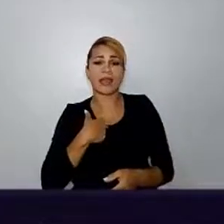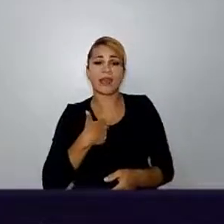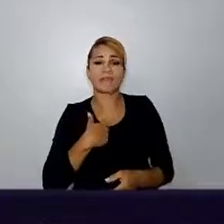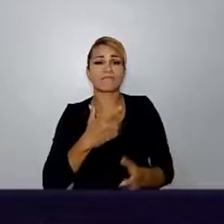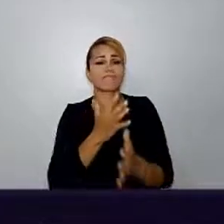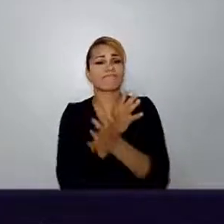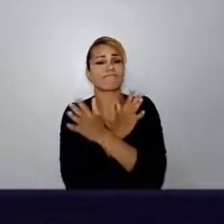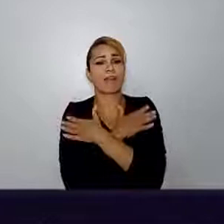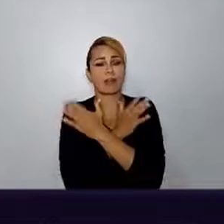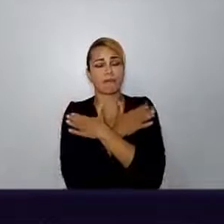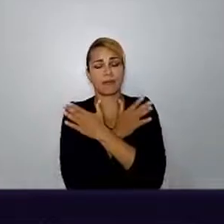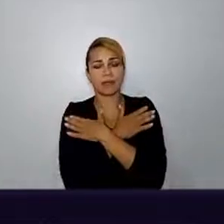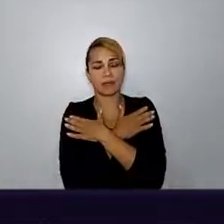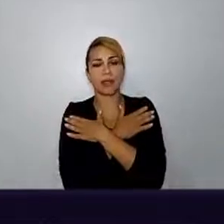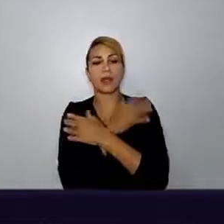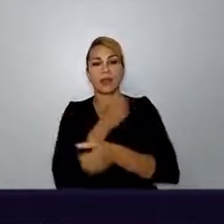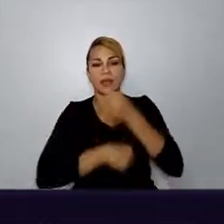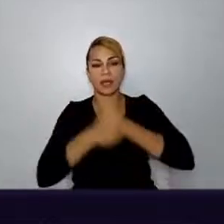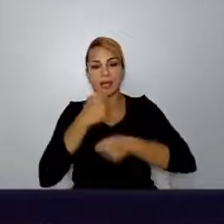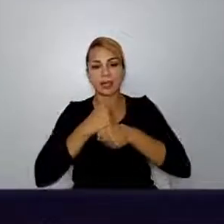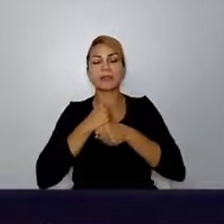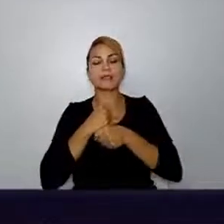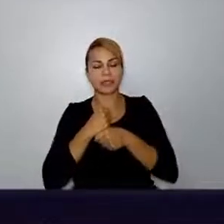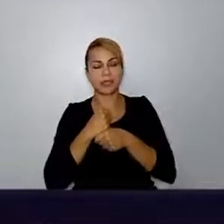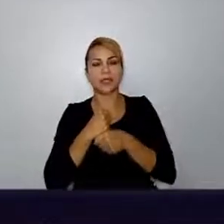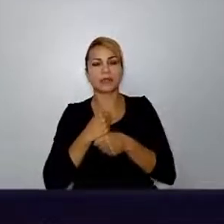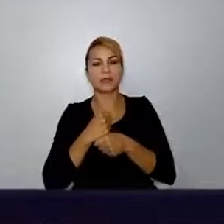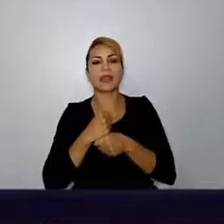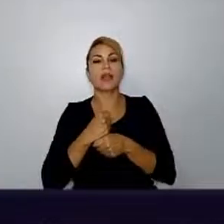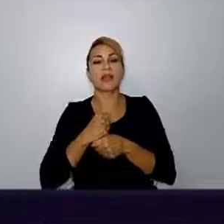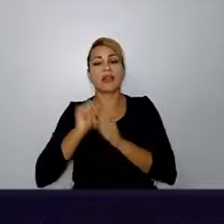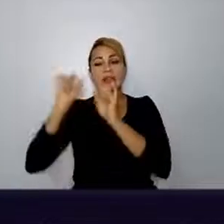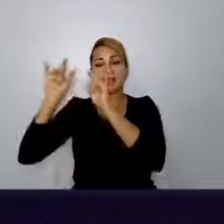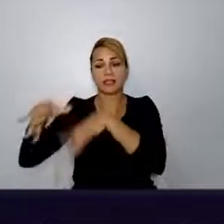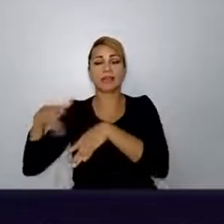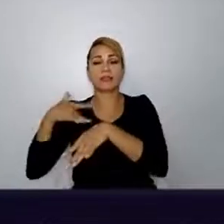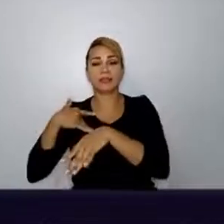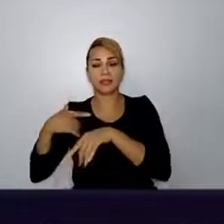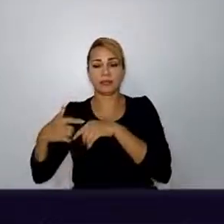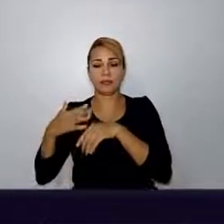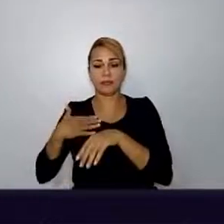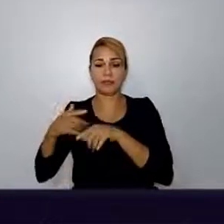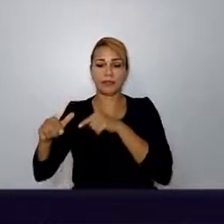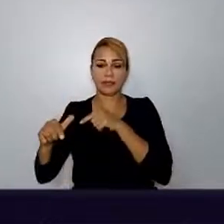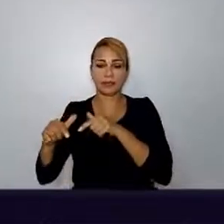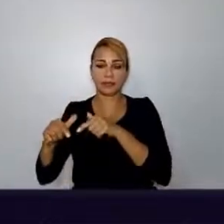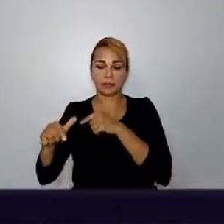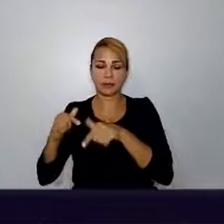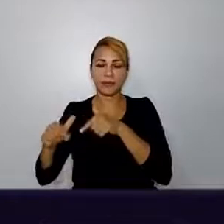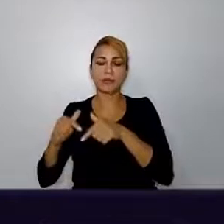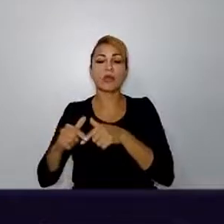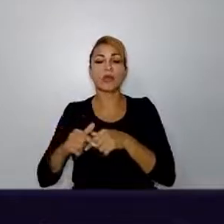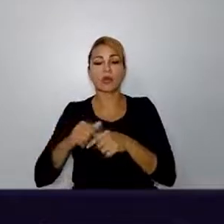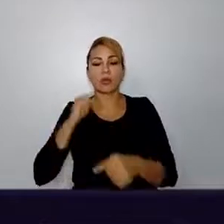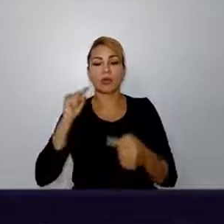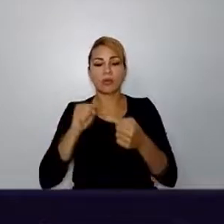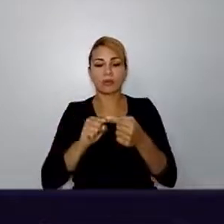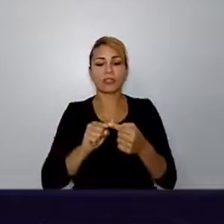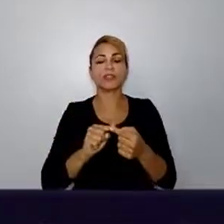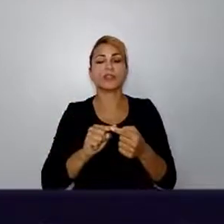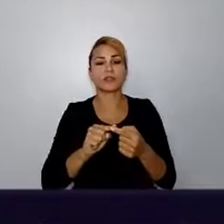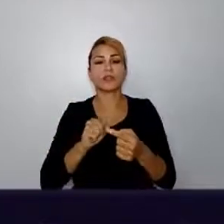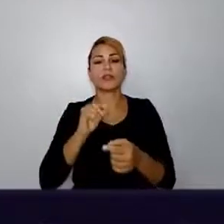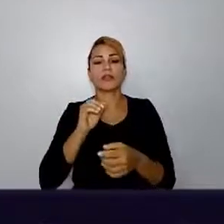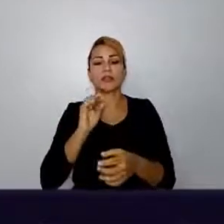saí do emprego que eu estava, com o objetivo de ficar dois meses no Brasil, tocando iniciativas de